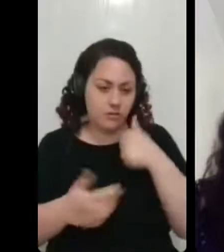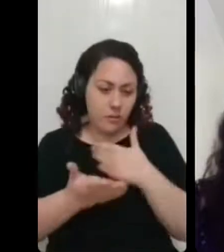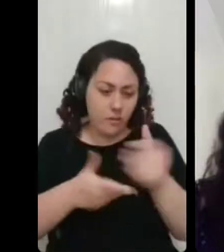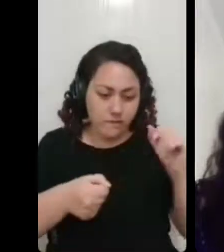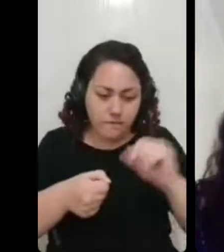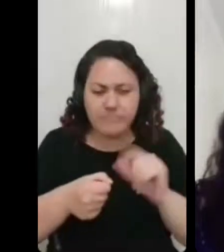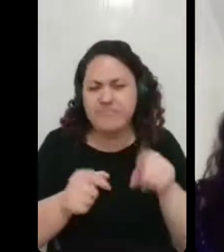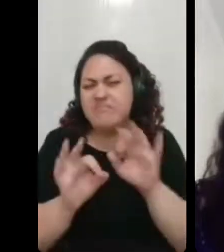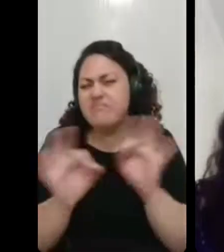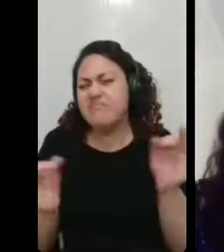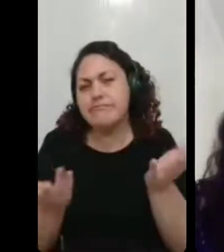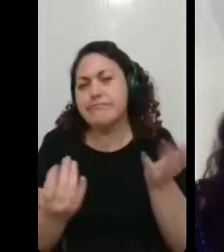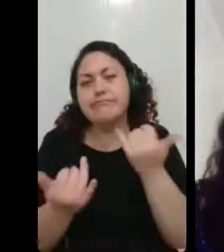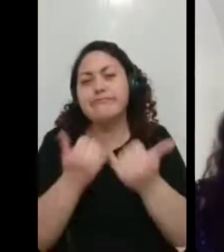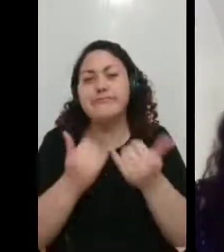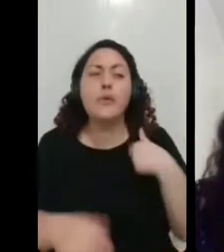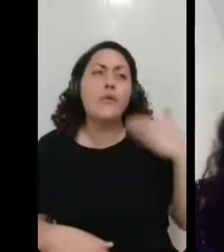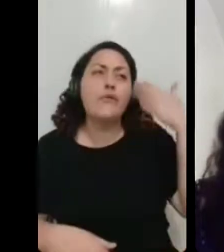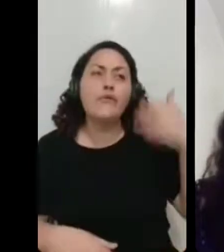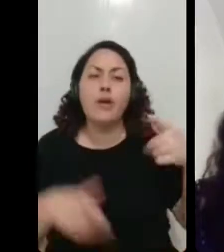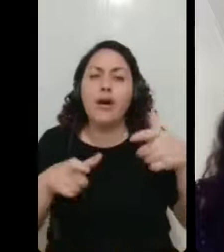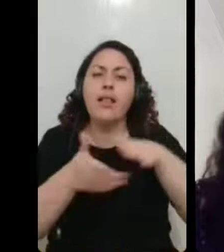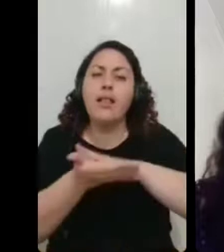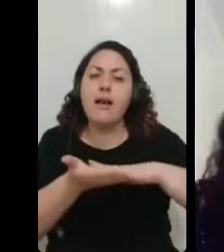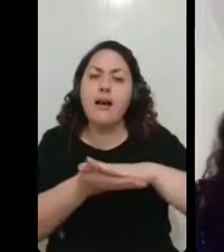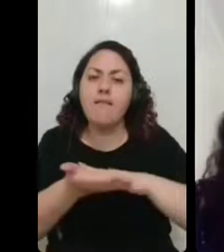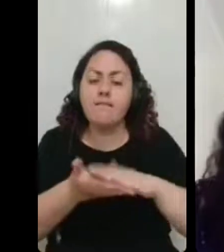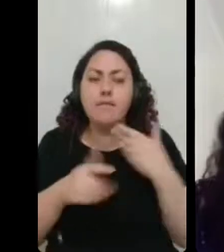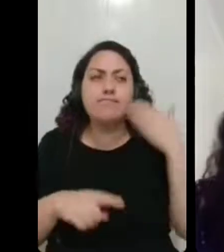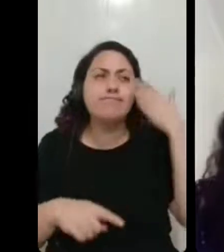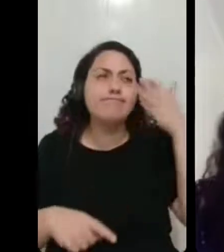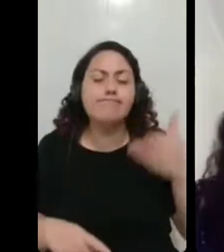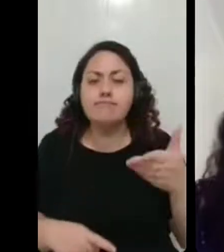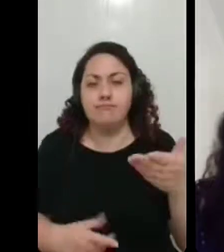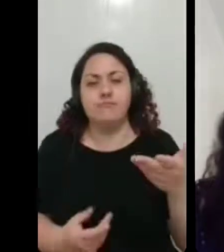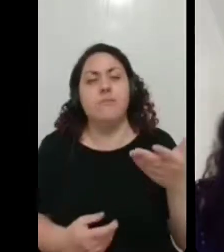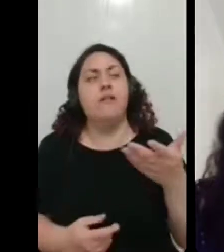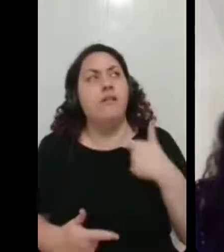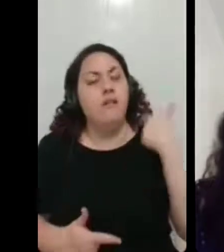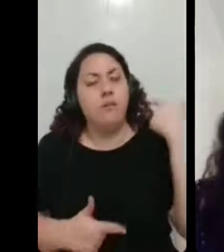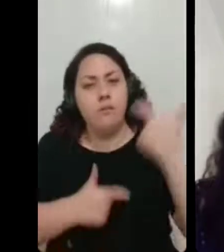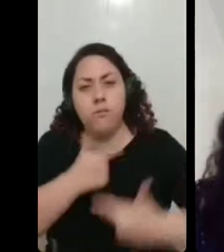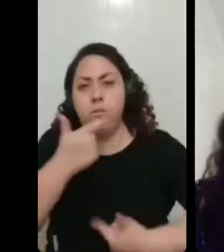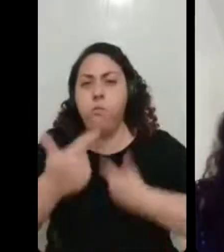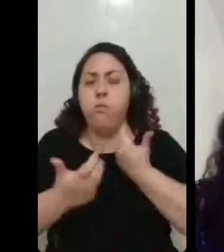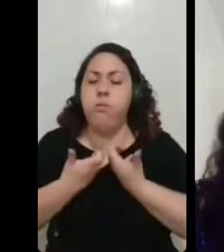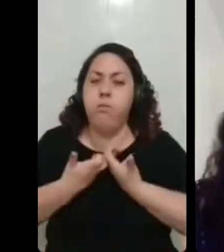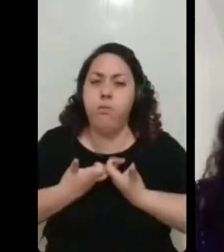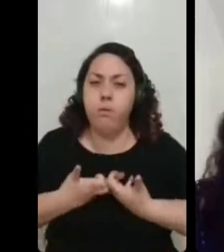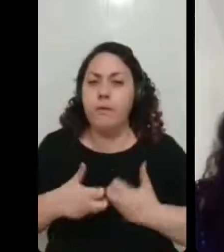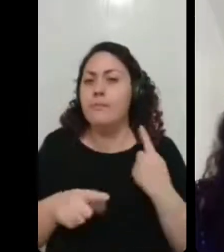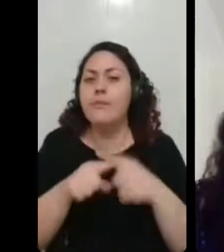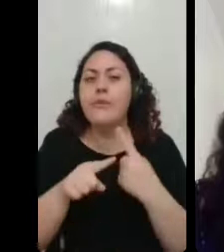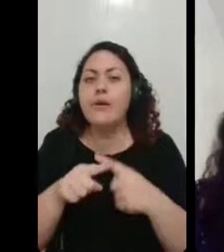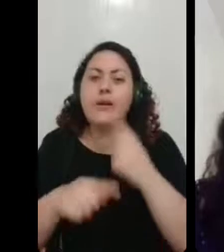seja, sabe, ah, vou ali lavar os pratos do almoço, aquilo parecia uma super tarefa, sabe? Porque tu faz, tu vai